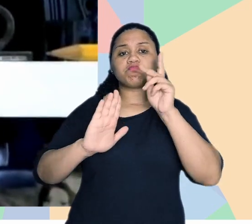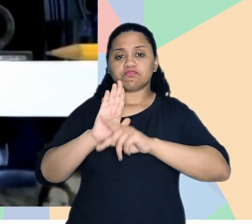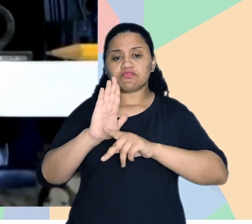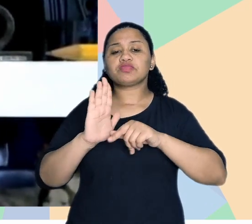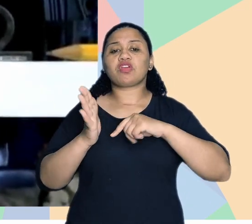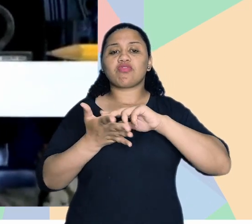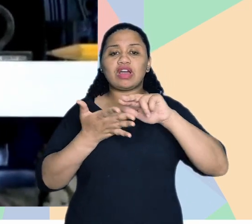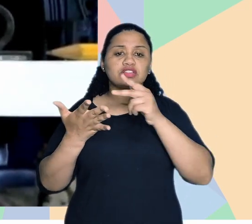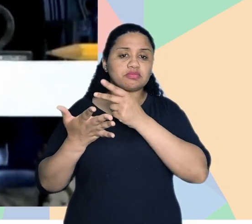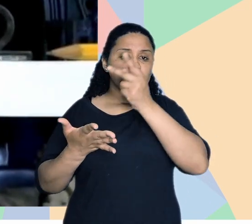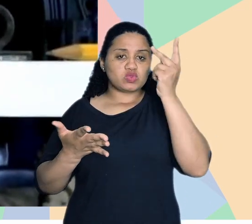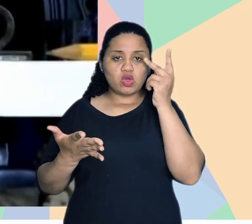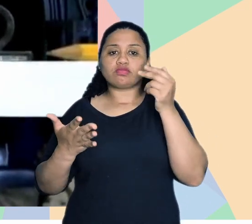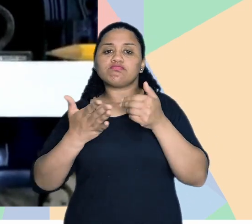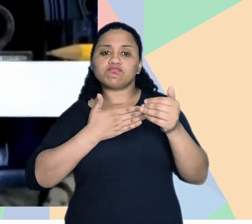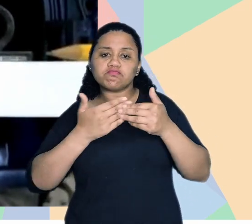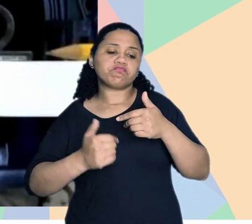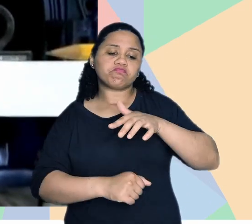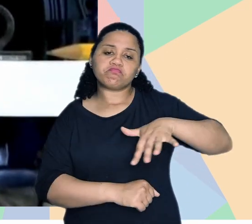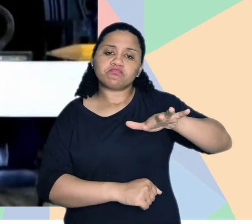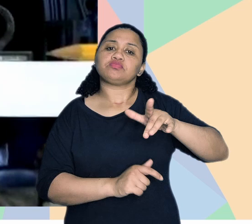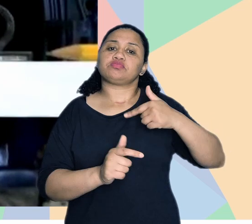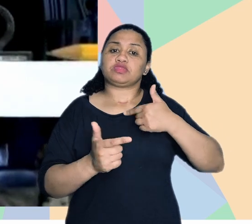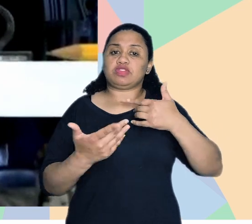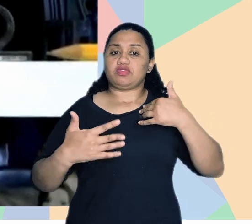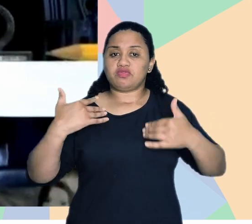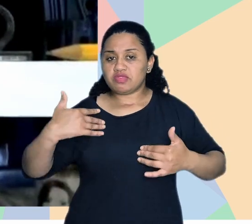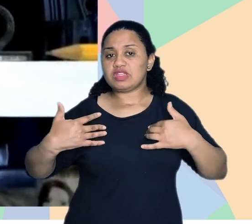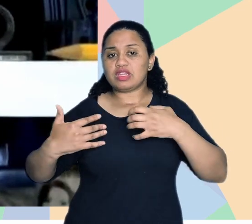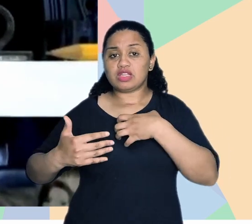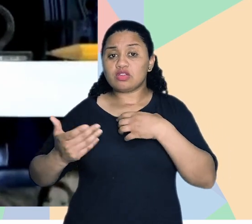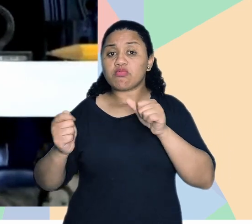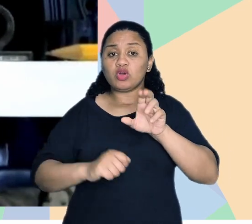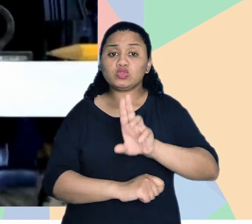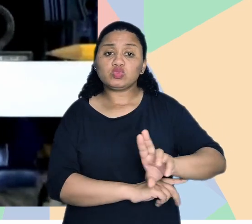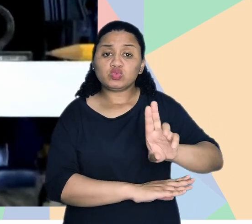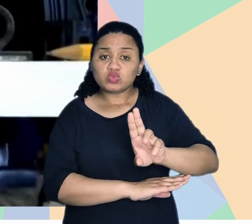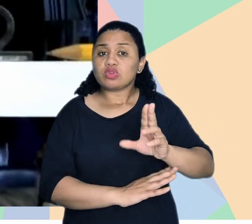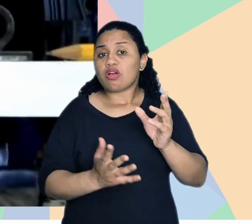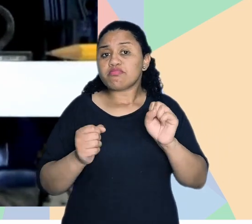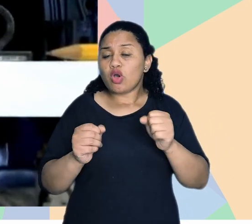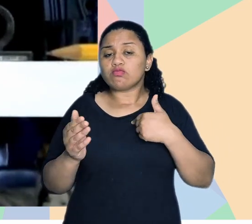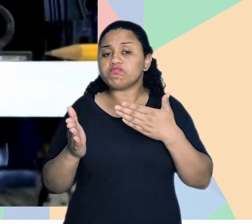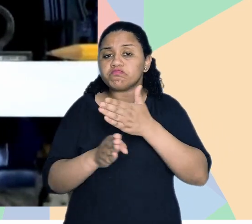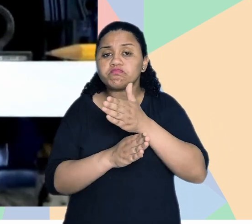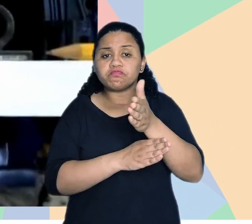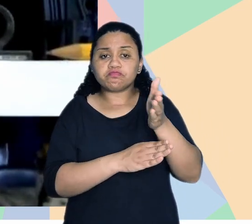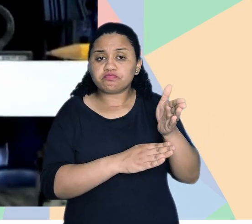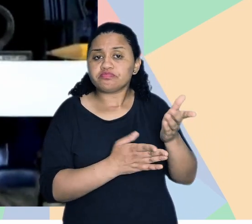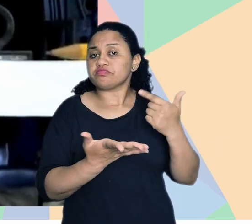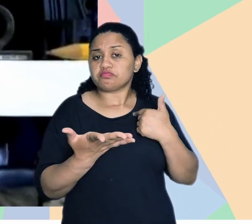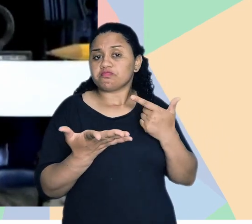Quando eu faço um projeto que várias pessoas, né? Independente das suas condições físicas e sensoriais, podem estar utilizando, podem estar